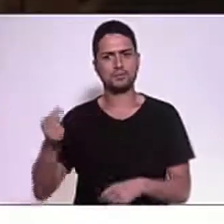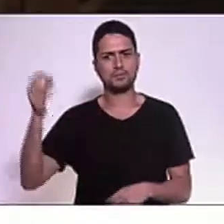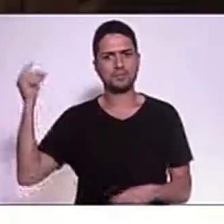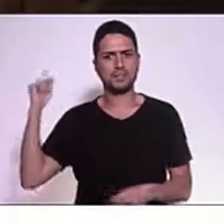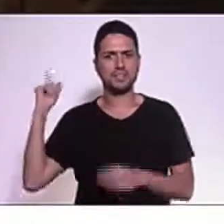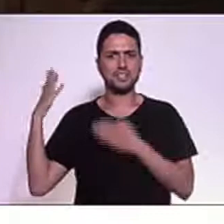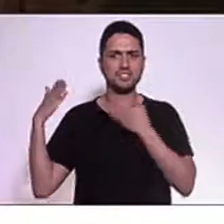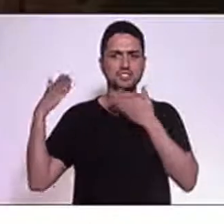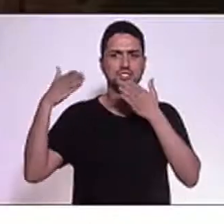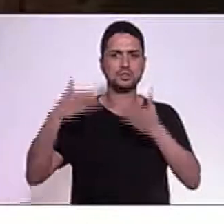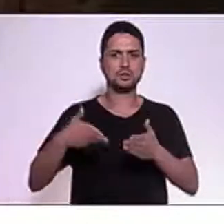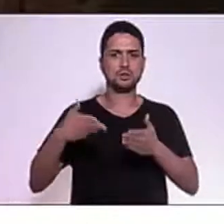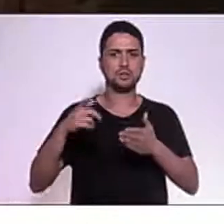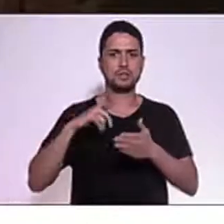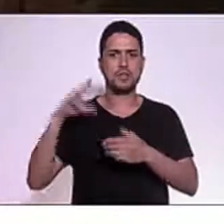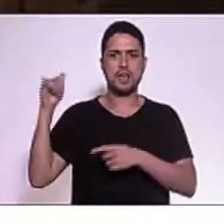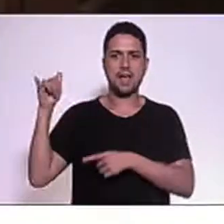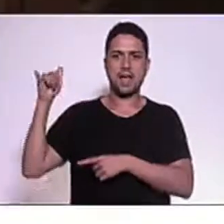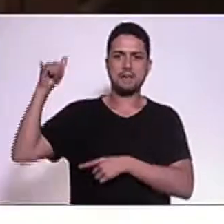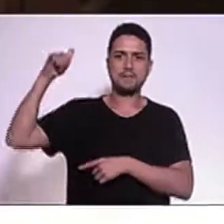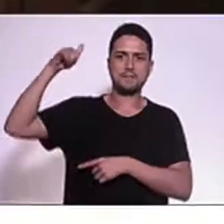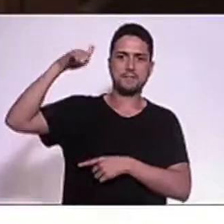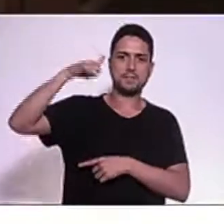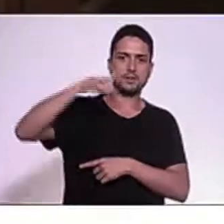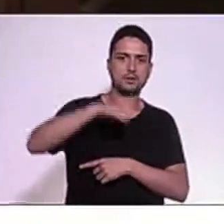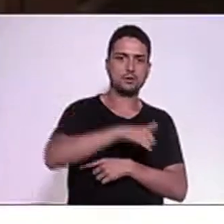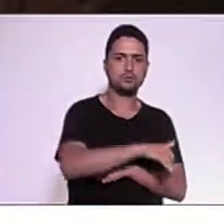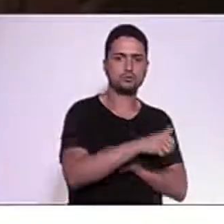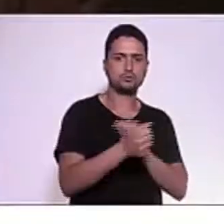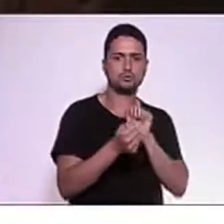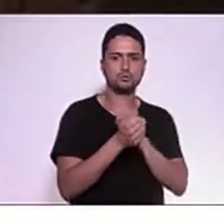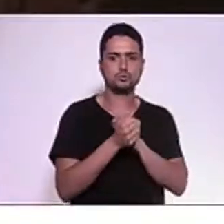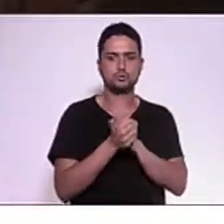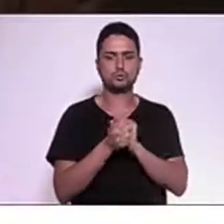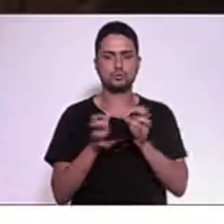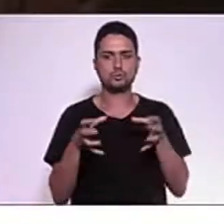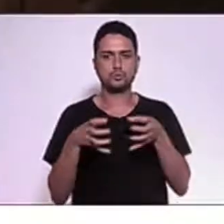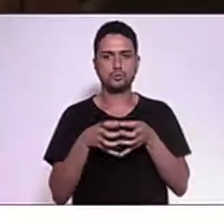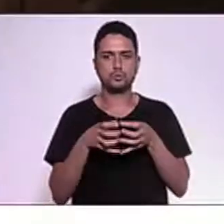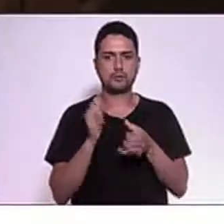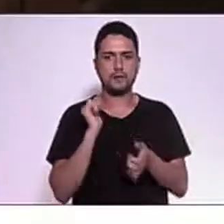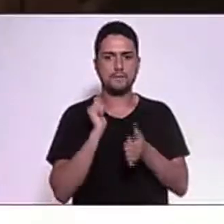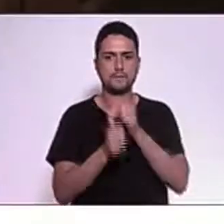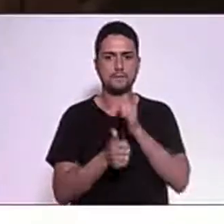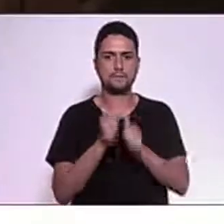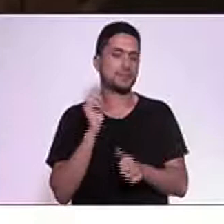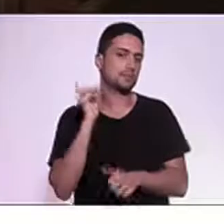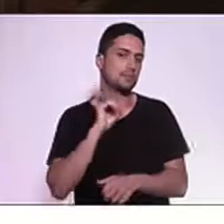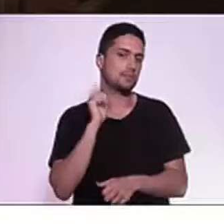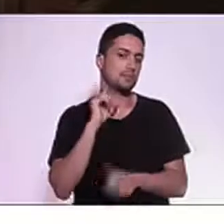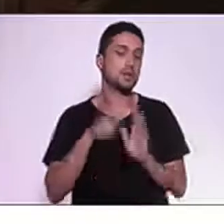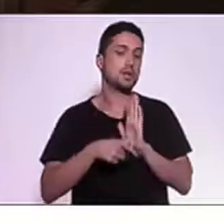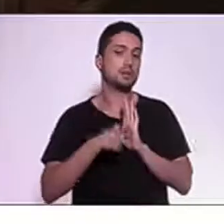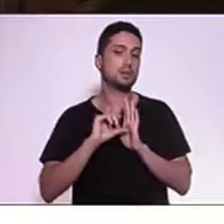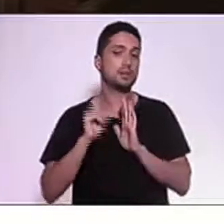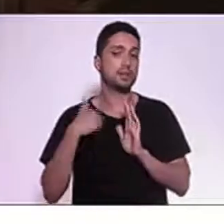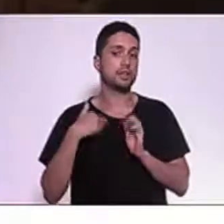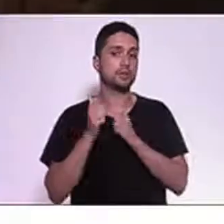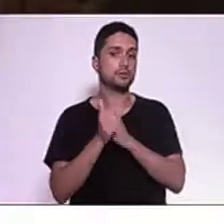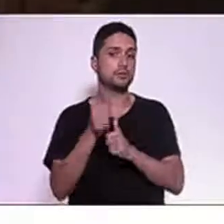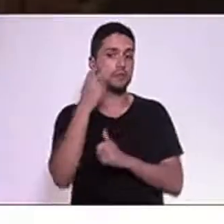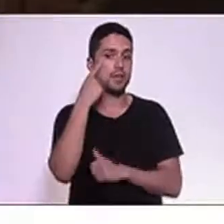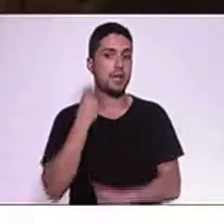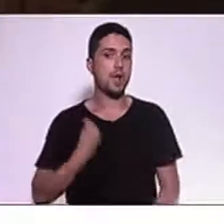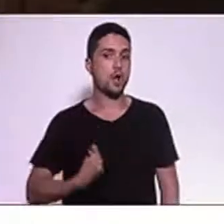chegada do avião, que ele veio junto também com a delegação do Flamengo, ele antes mesmo, e eu acompanhei ao